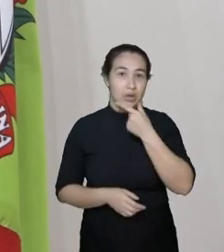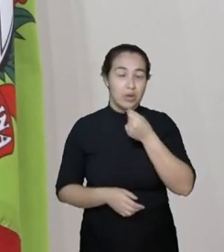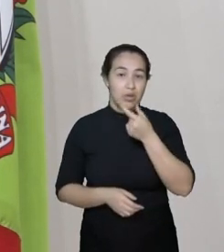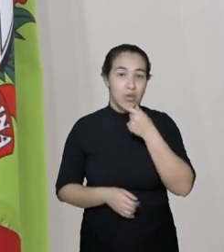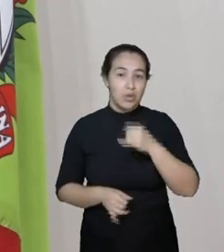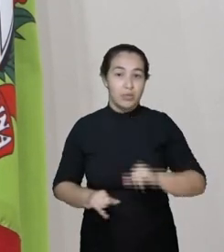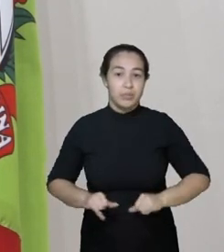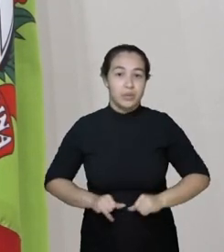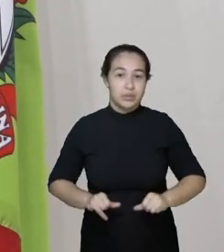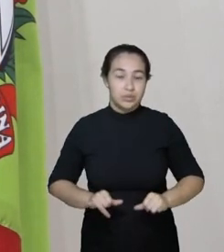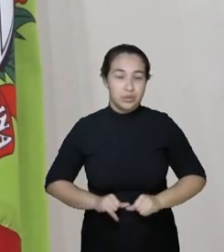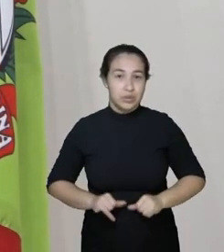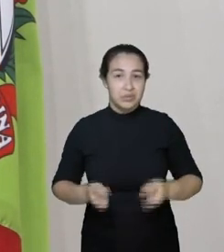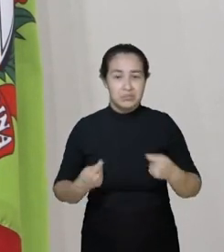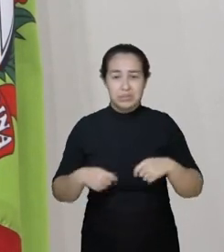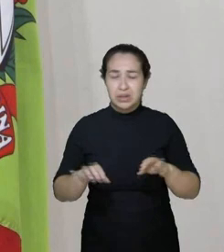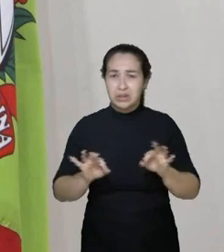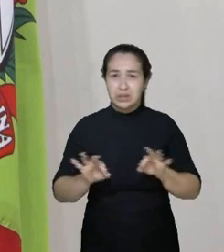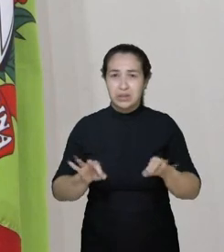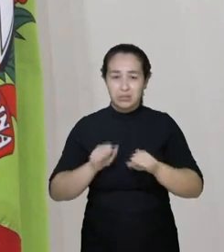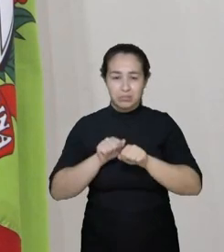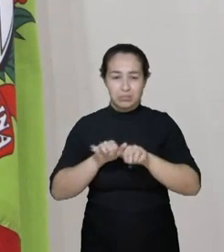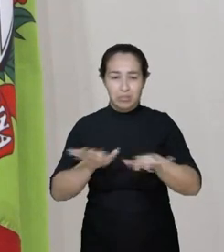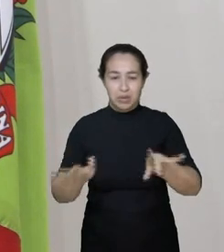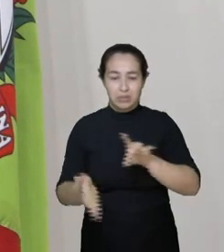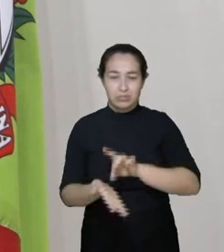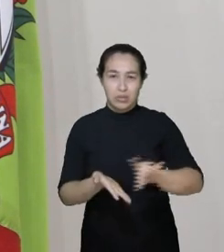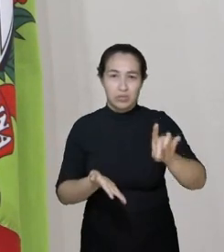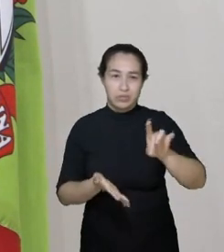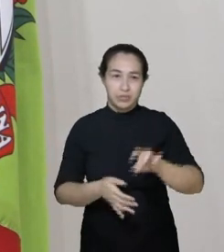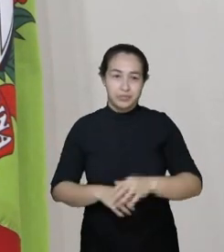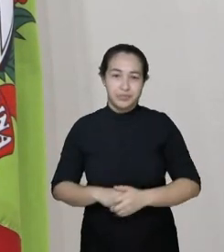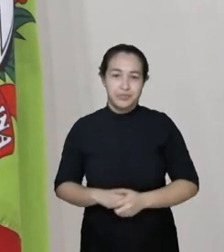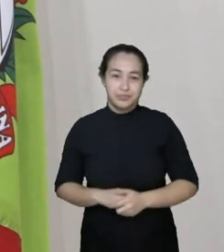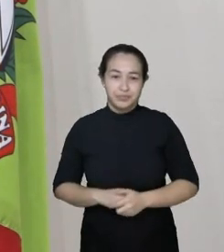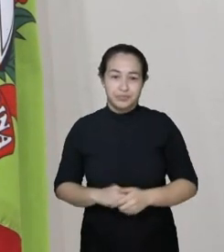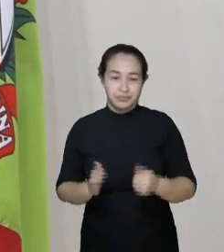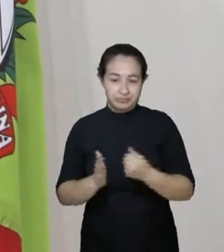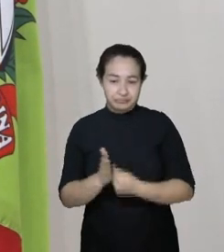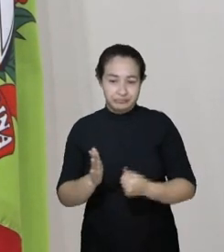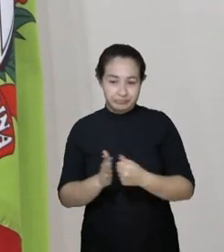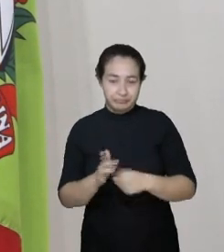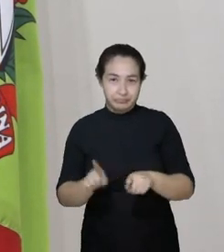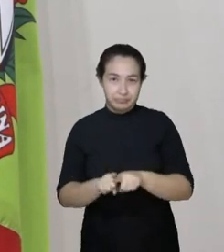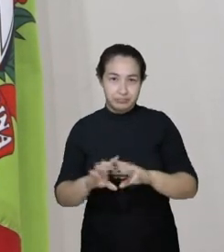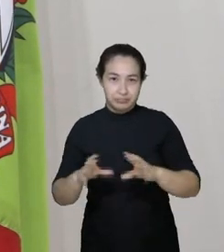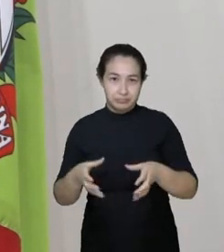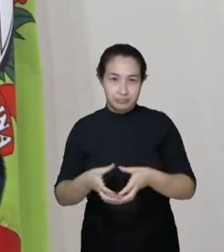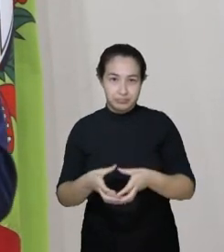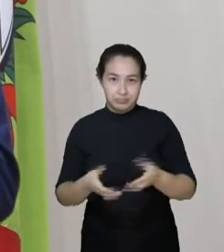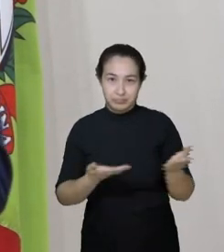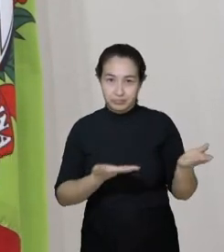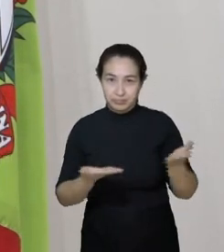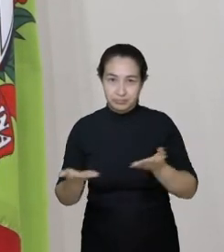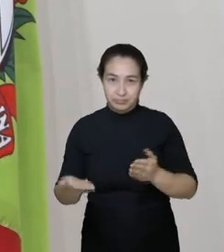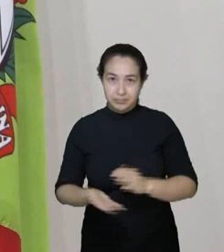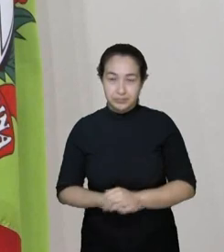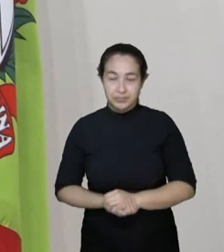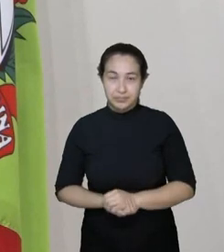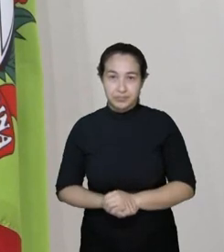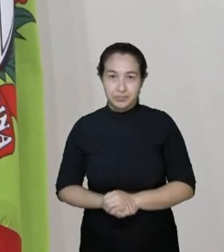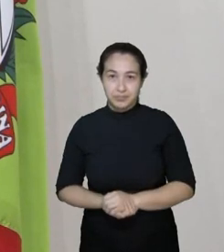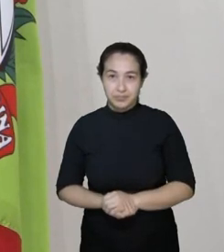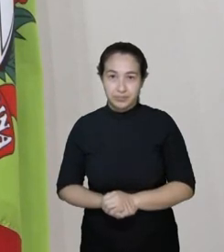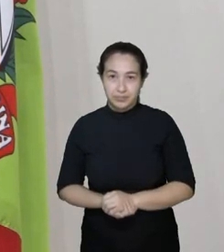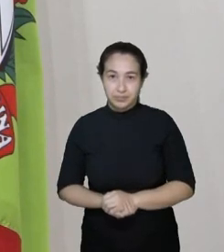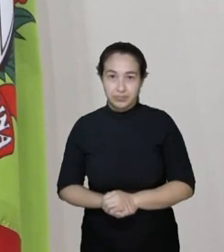disseminar o ódio e a luta de classes. Deputado Kennedy. Mais um minuto. Ah,